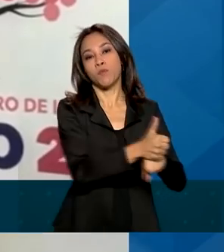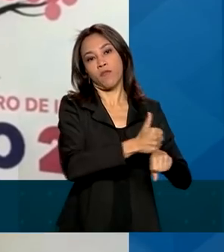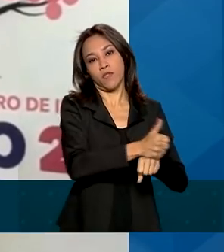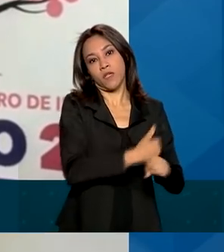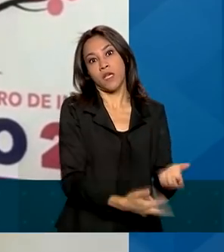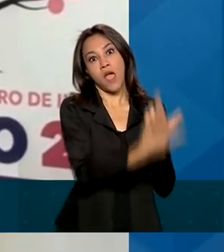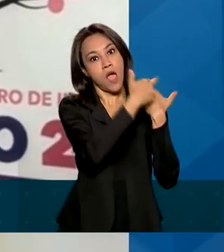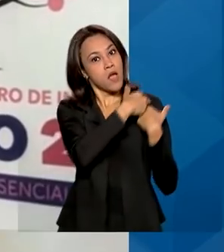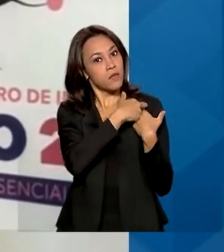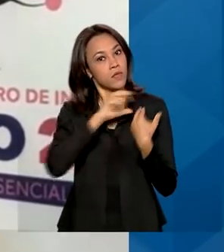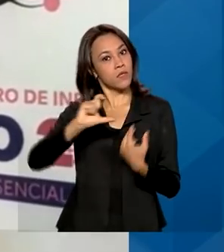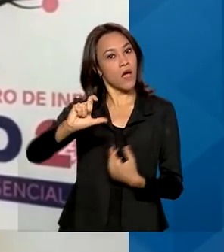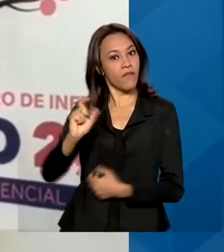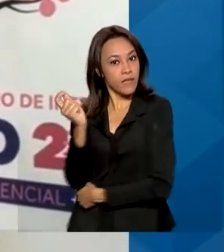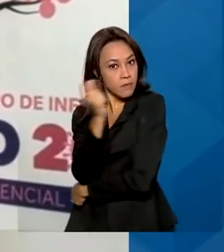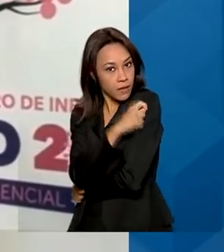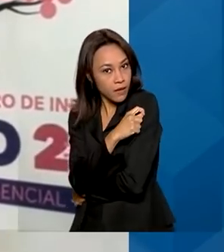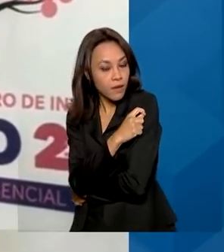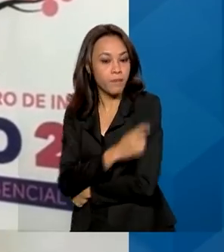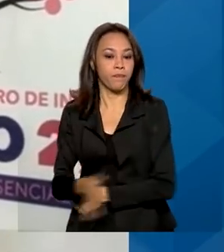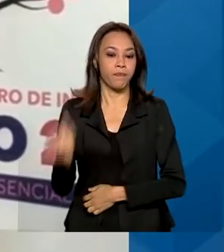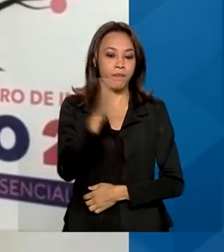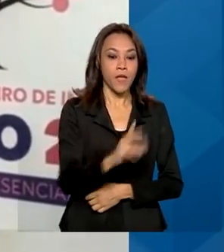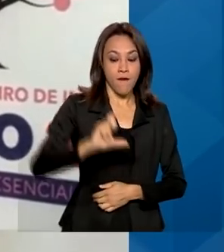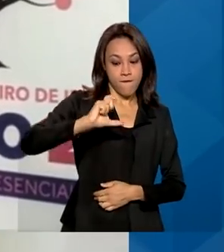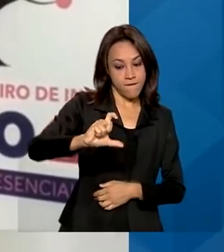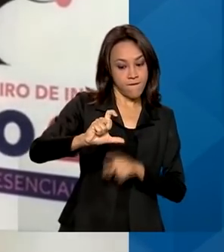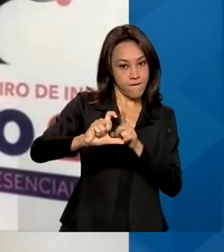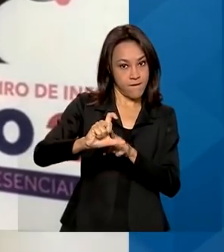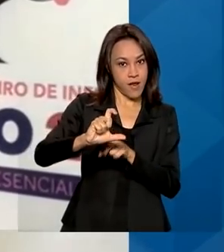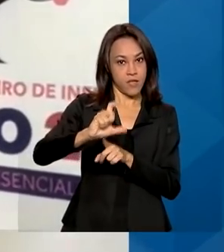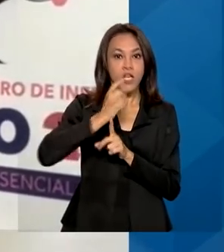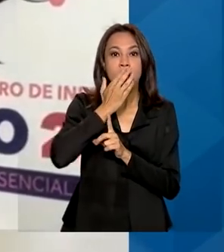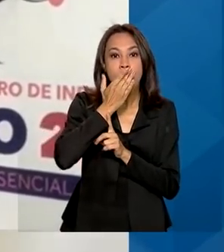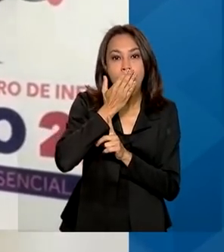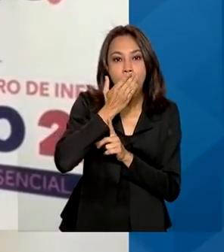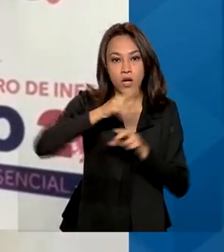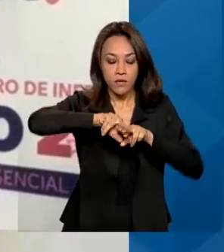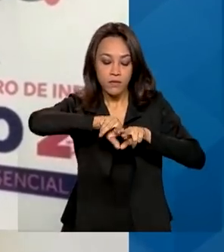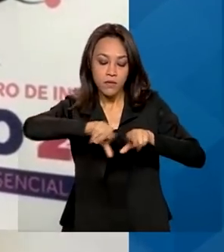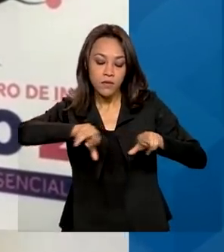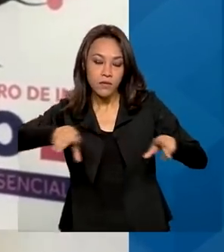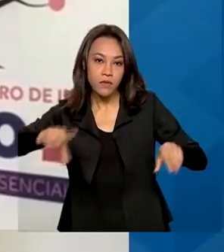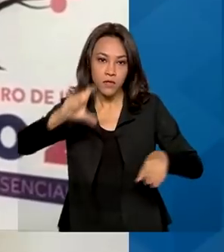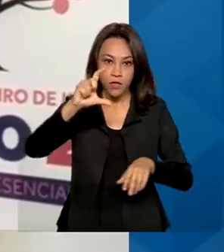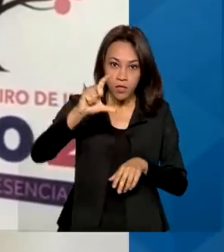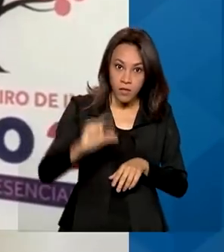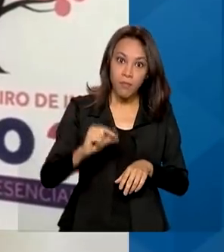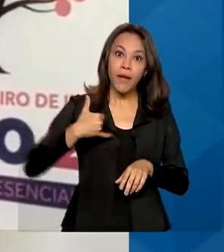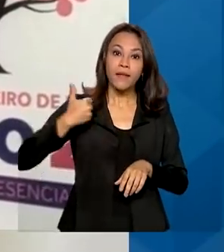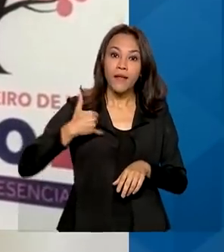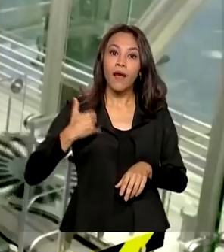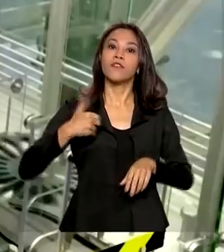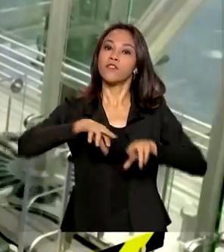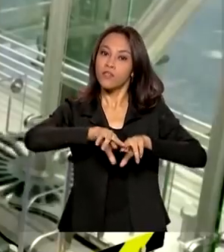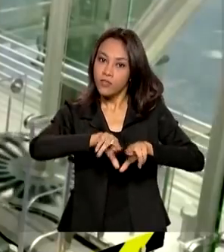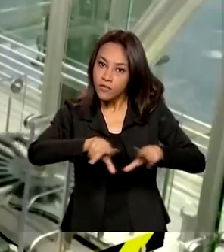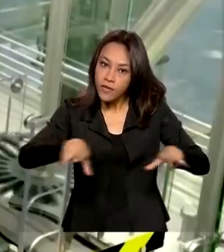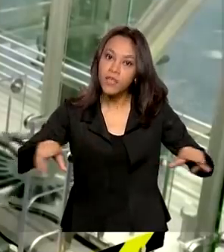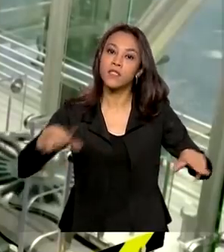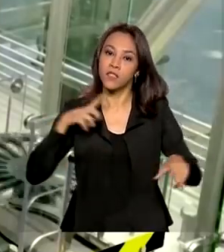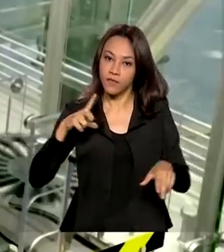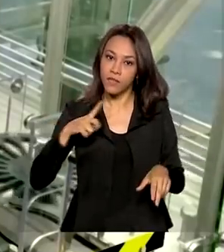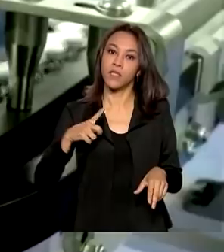Nós vamos ter frascos de diferentes cores, com dosagens diferentes para faixas etárias diferentes. A